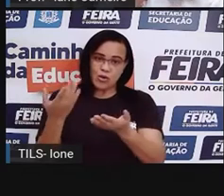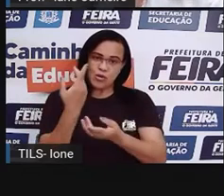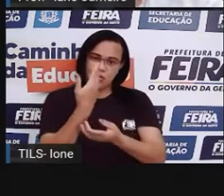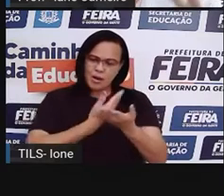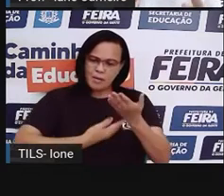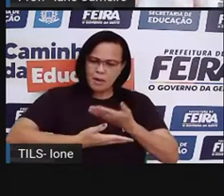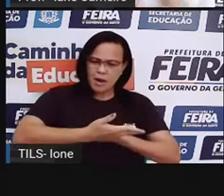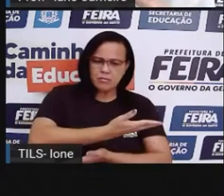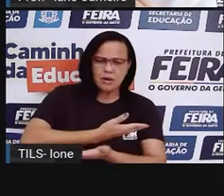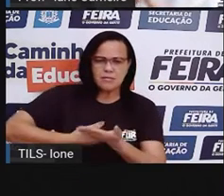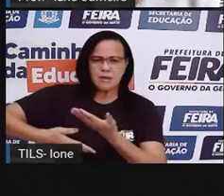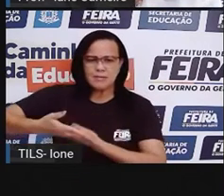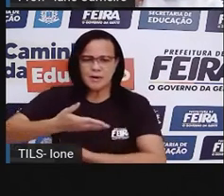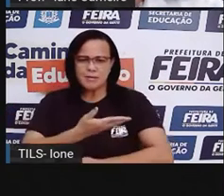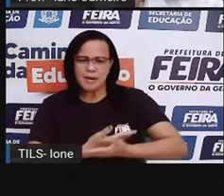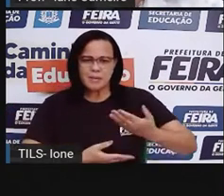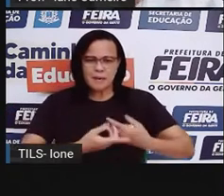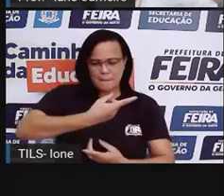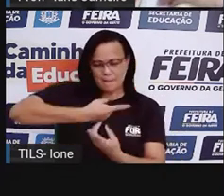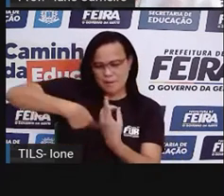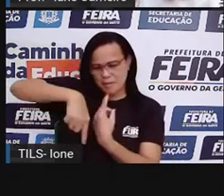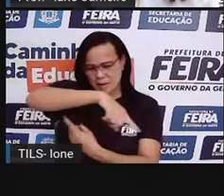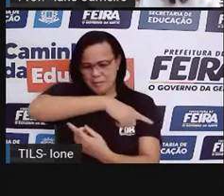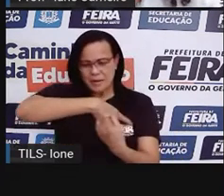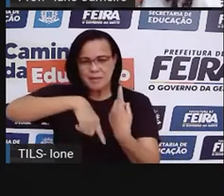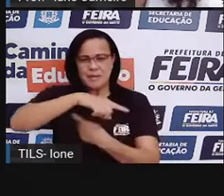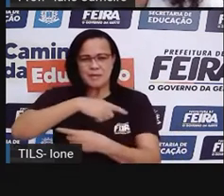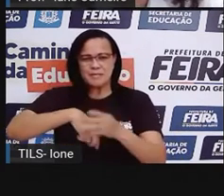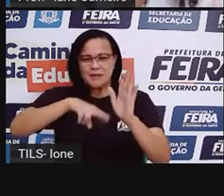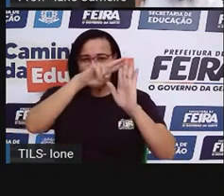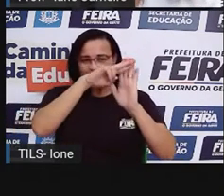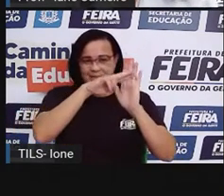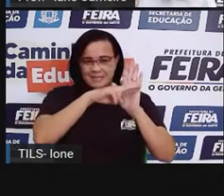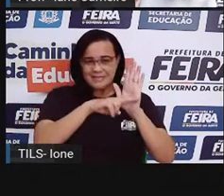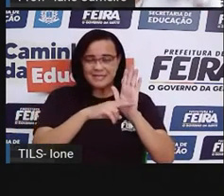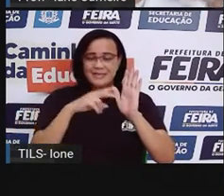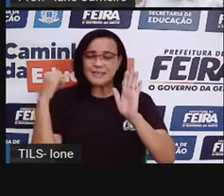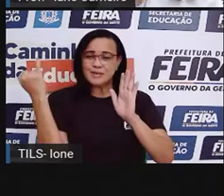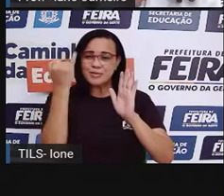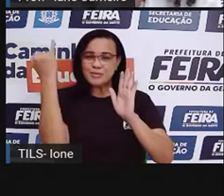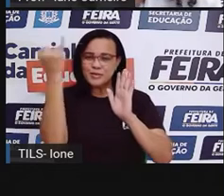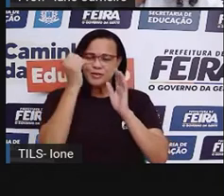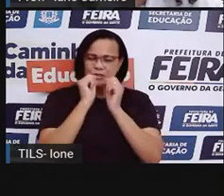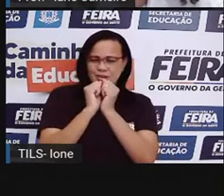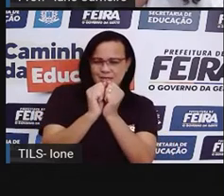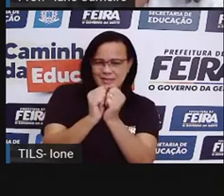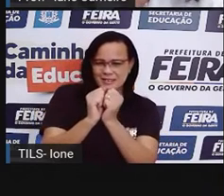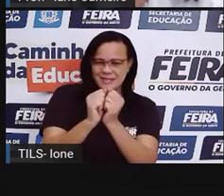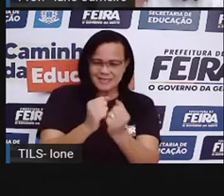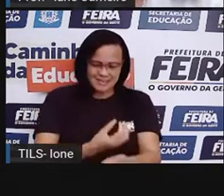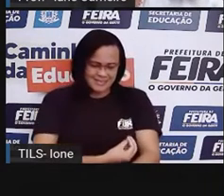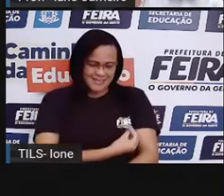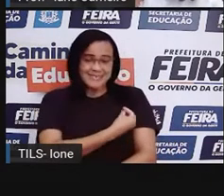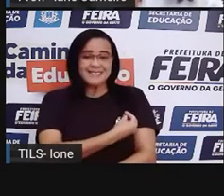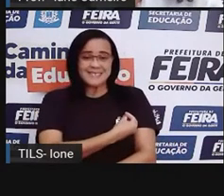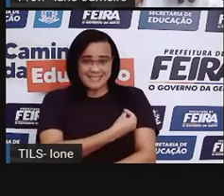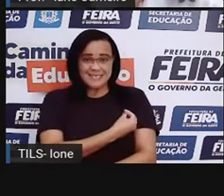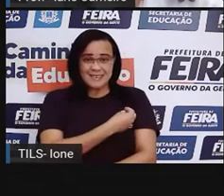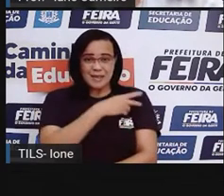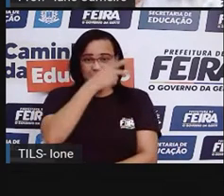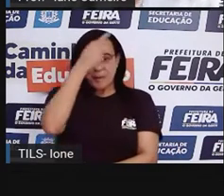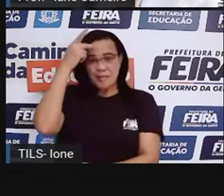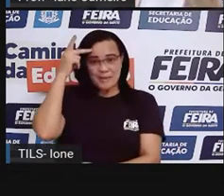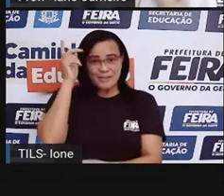coisas, algumas regras que são importantes para a gente conviver juntos, né, com outras pessoas. Então, para começar,